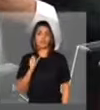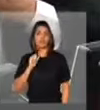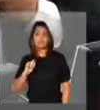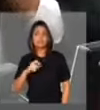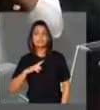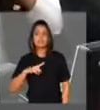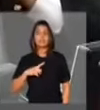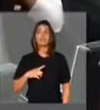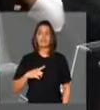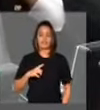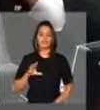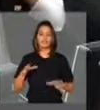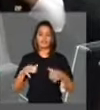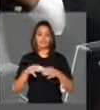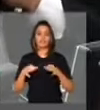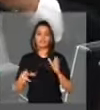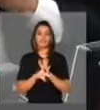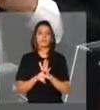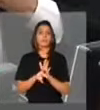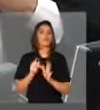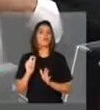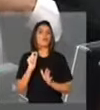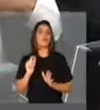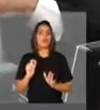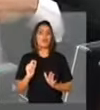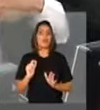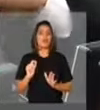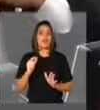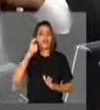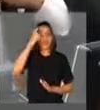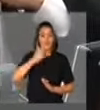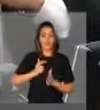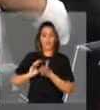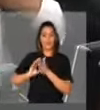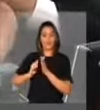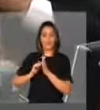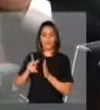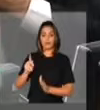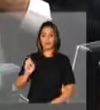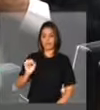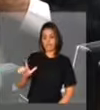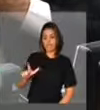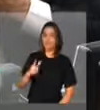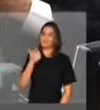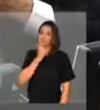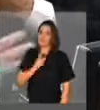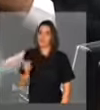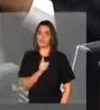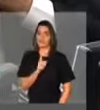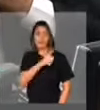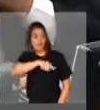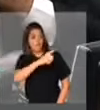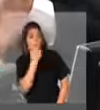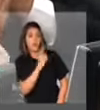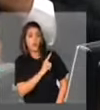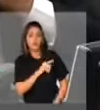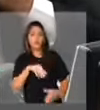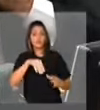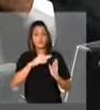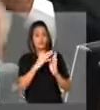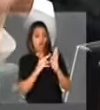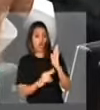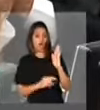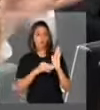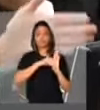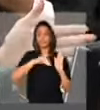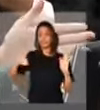comunicação, eles acabaram se inscrevendo, eu não consegui, sou do PSL também, mas eles conseguiram, tira os quatro nomes e pronto,